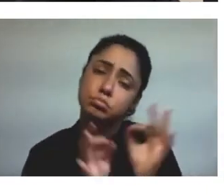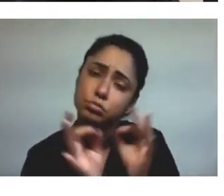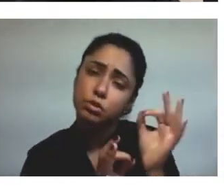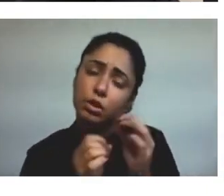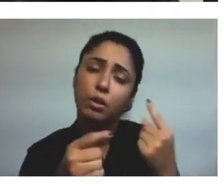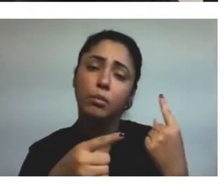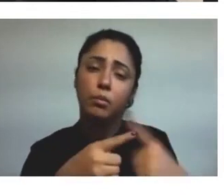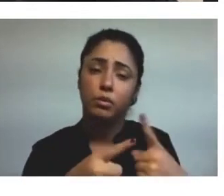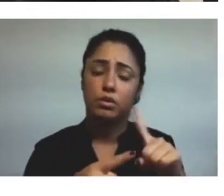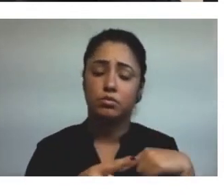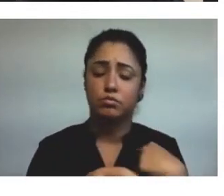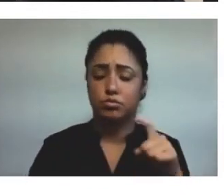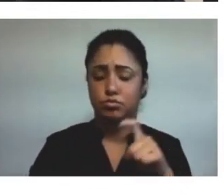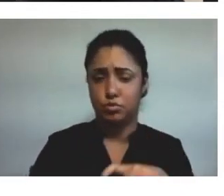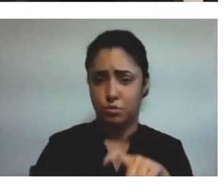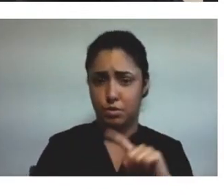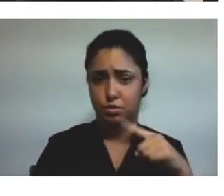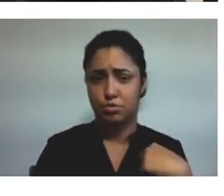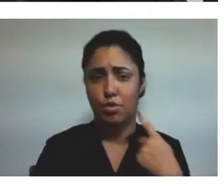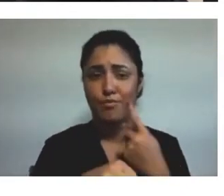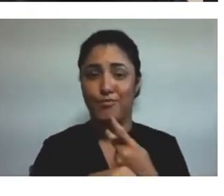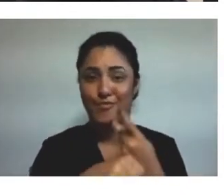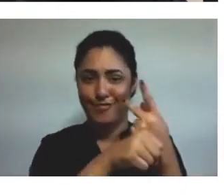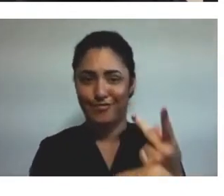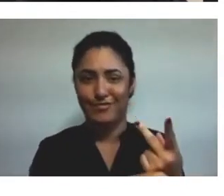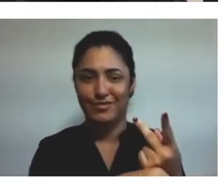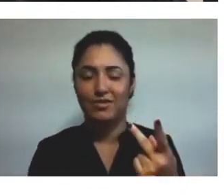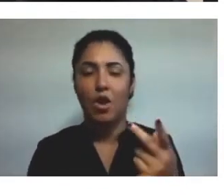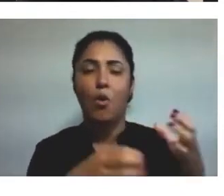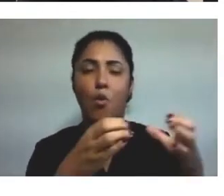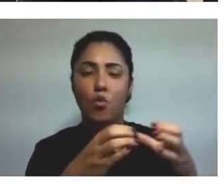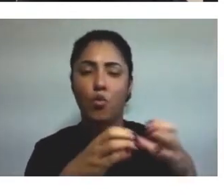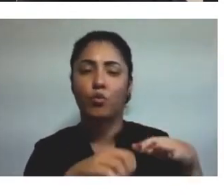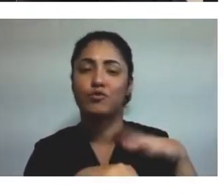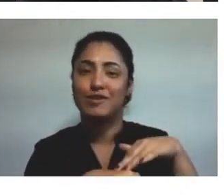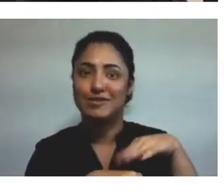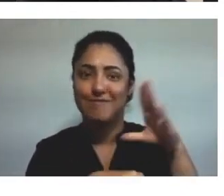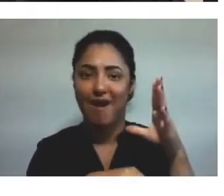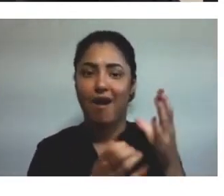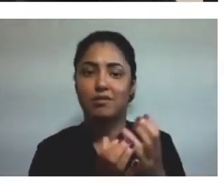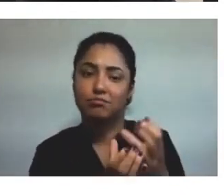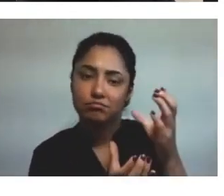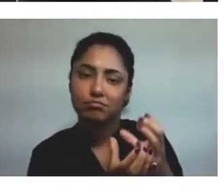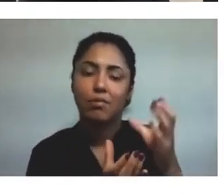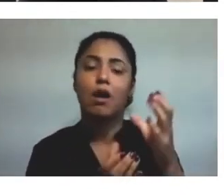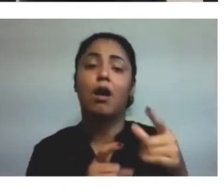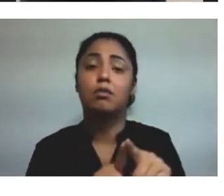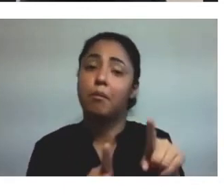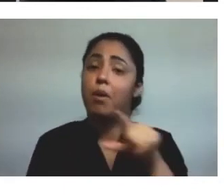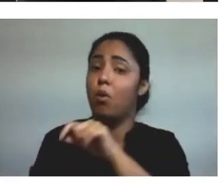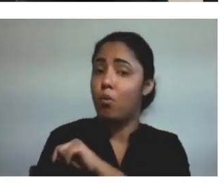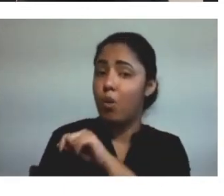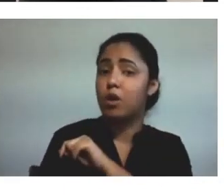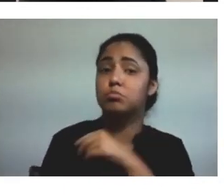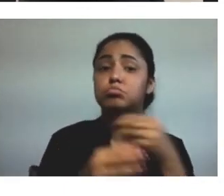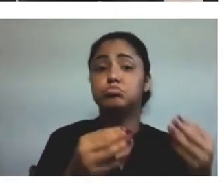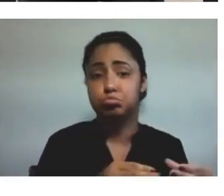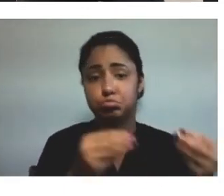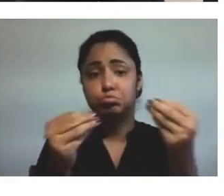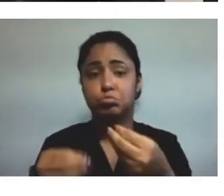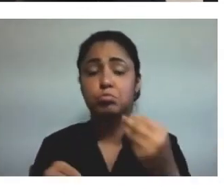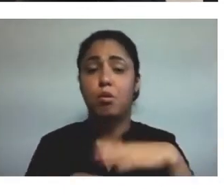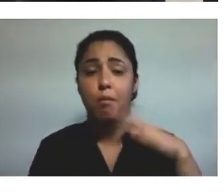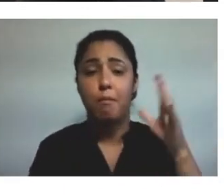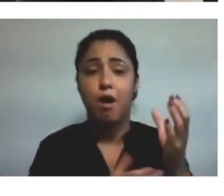intenção de premiar não só a equipe que mais arrecadasse latinhas, como também o aluno que arrecadasse mais latinhas, né? Porque